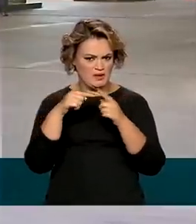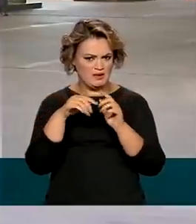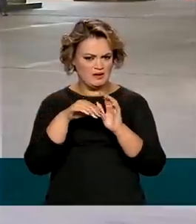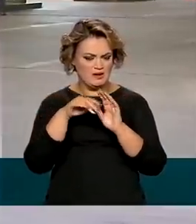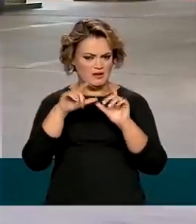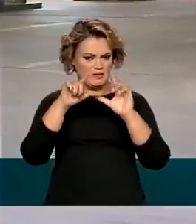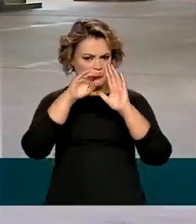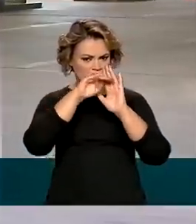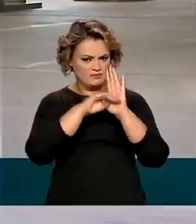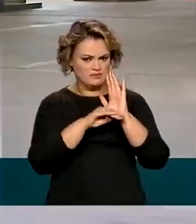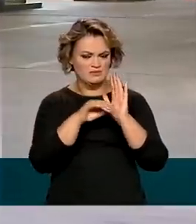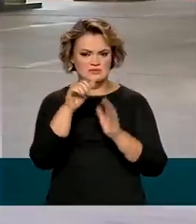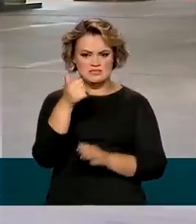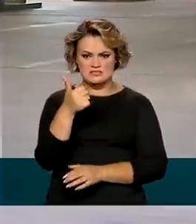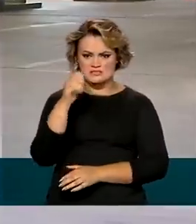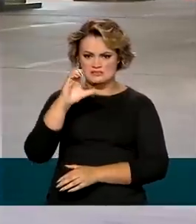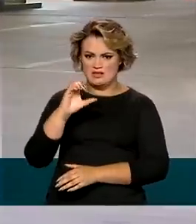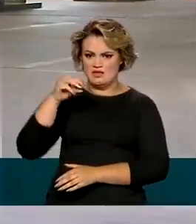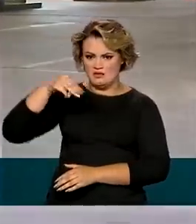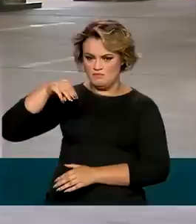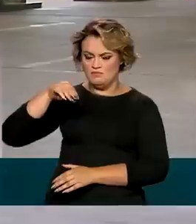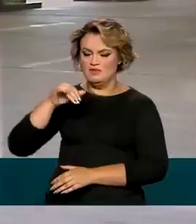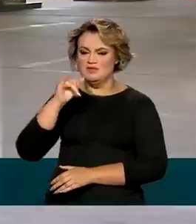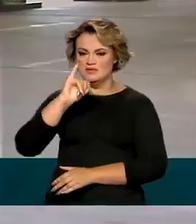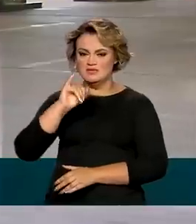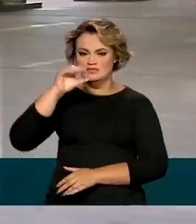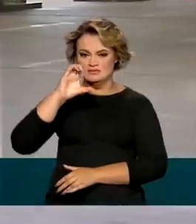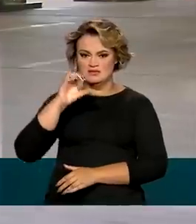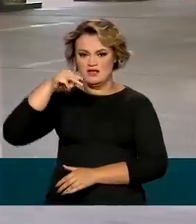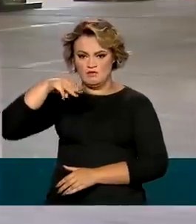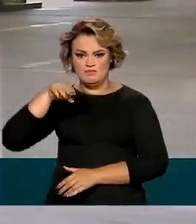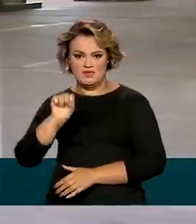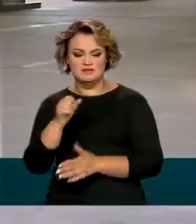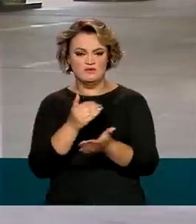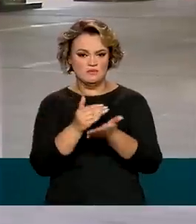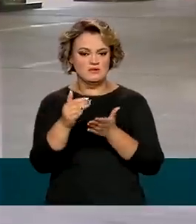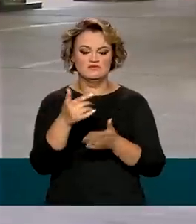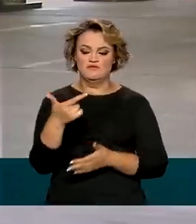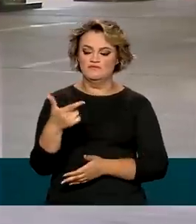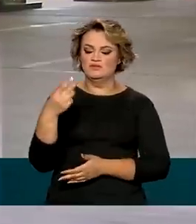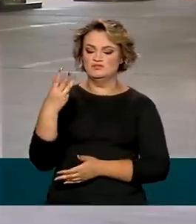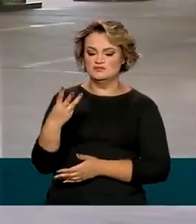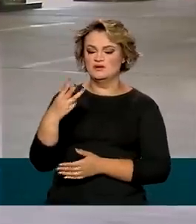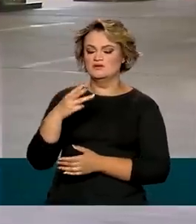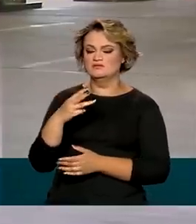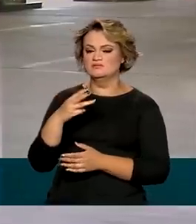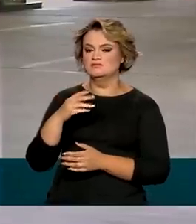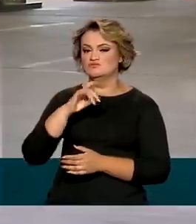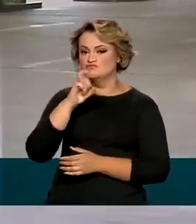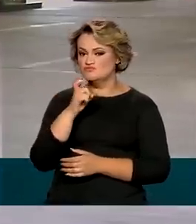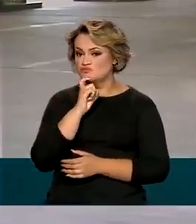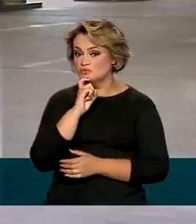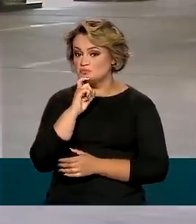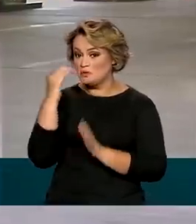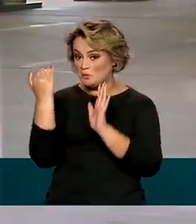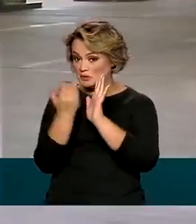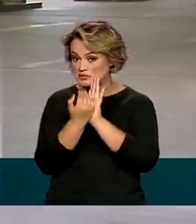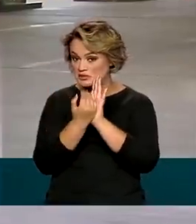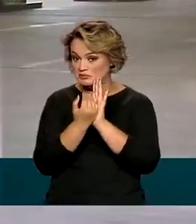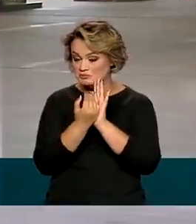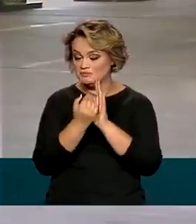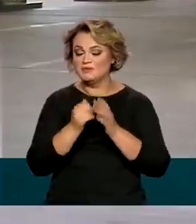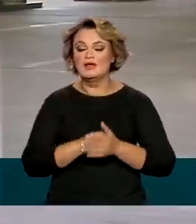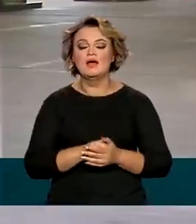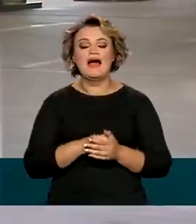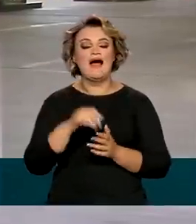ICMS prevista em lei em vigor desde o dia 23 de junho. De acordo com a regra, os estados devem praticar uma